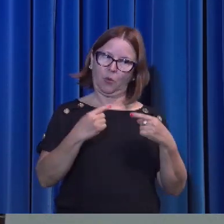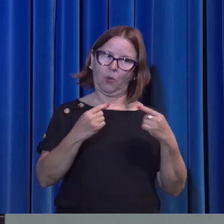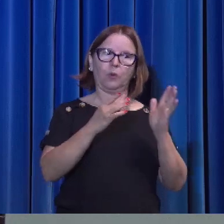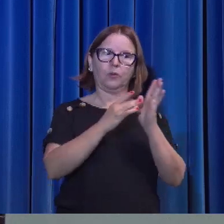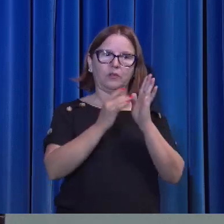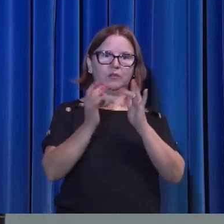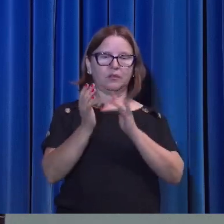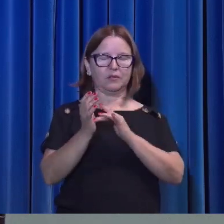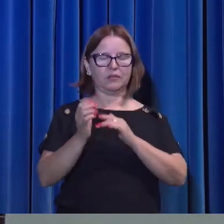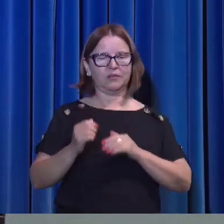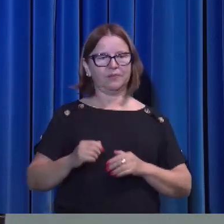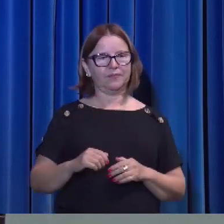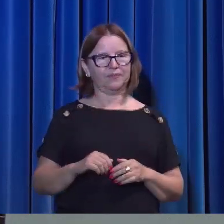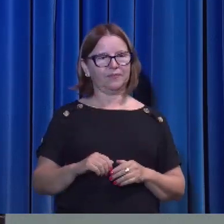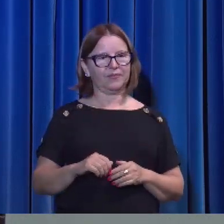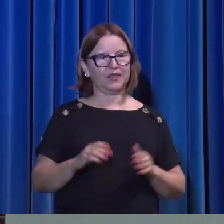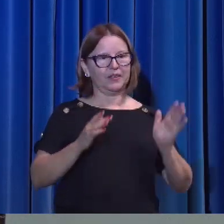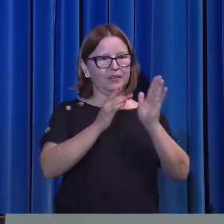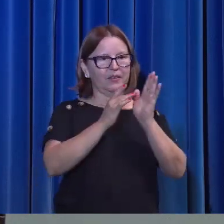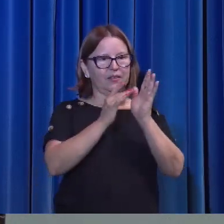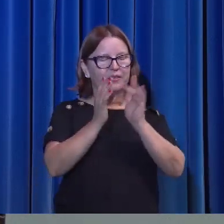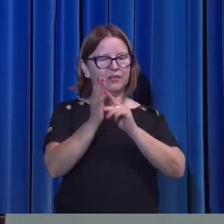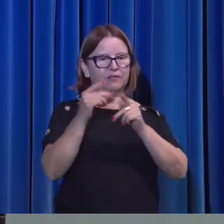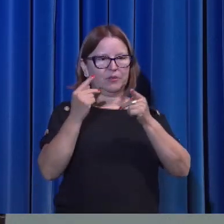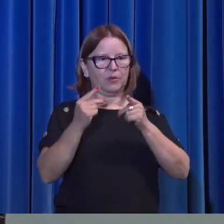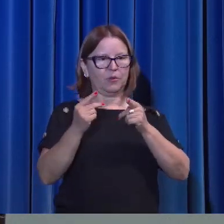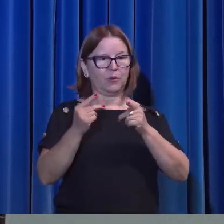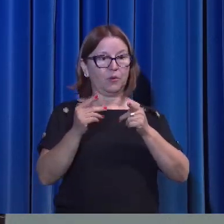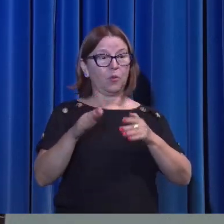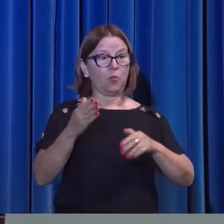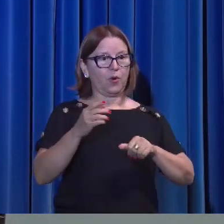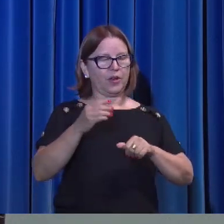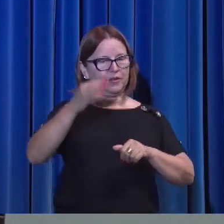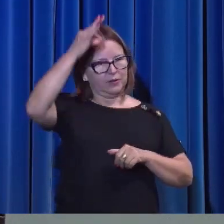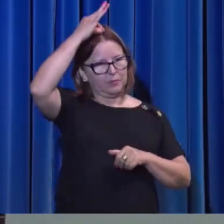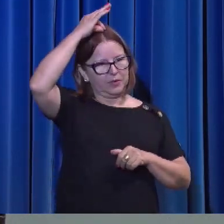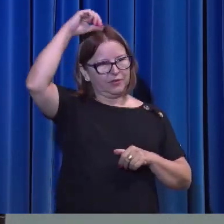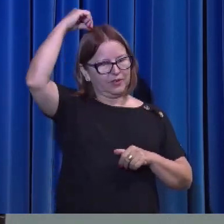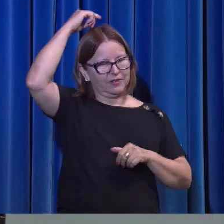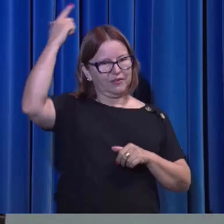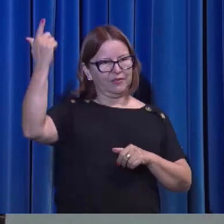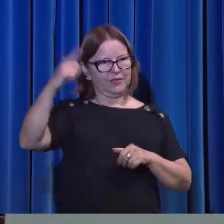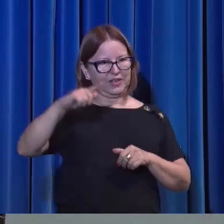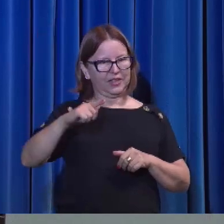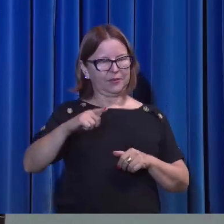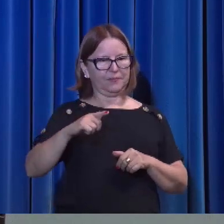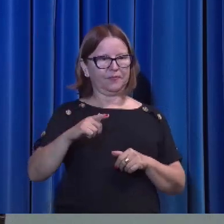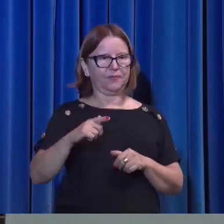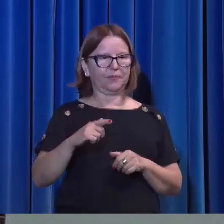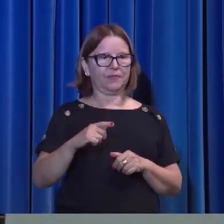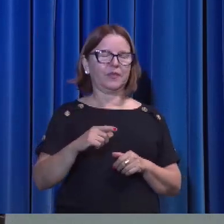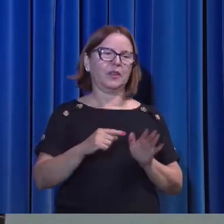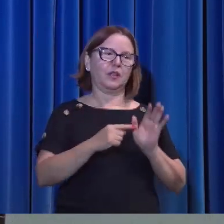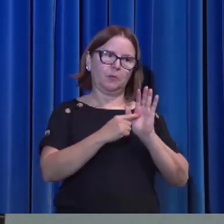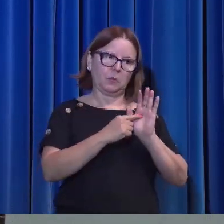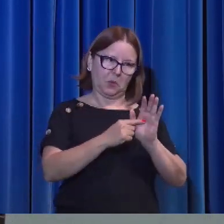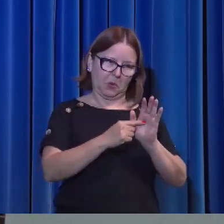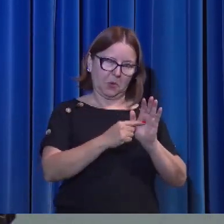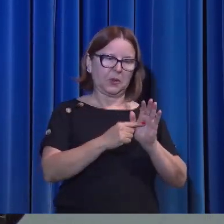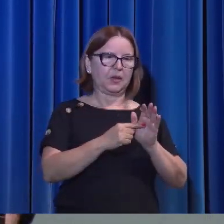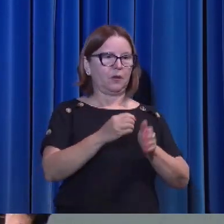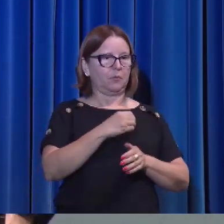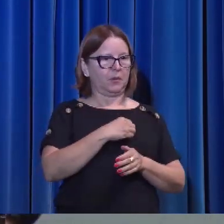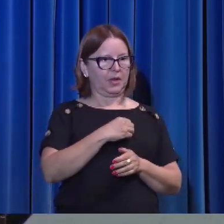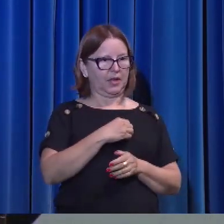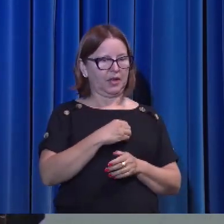Quando ele vier, convencerá o mundo do pecado, do justiça, do juízo, do pecado, porque não crê em mim. Ele vem